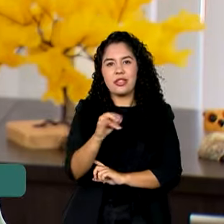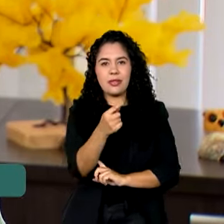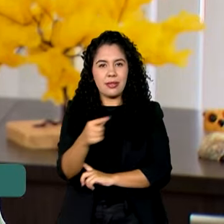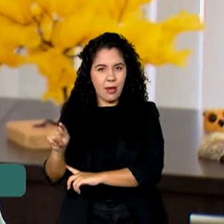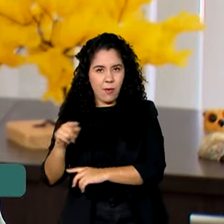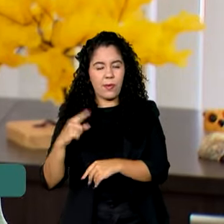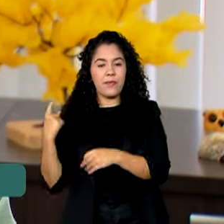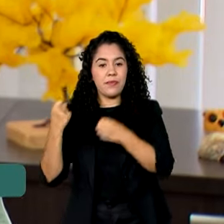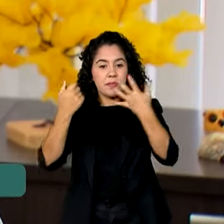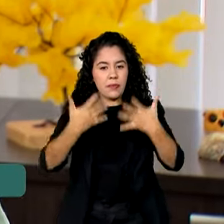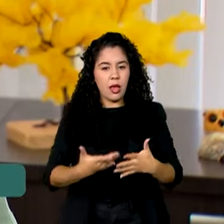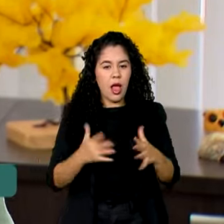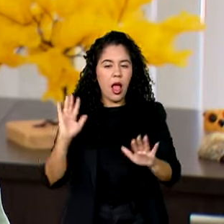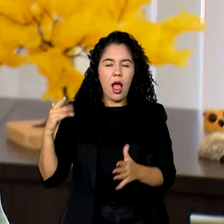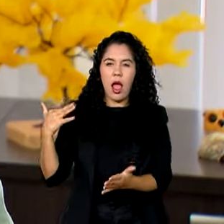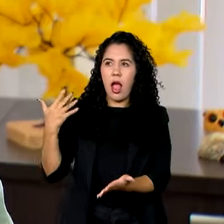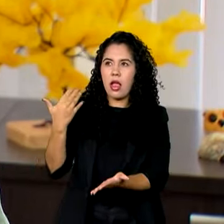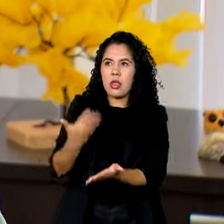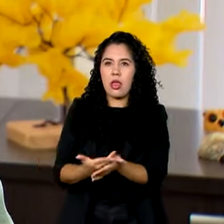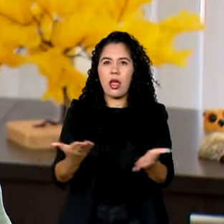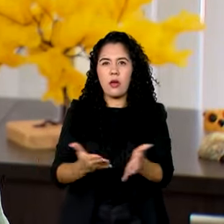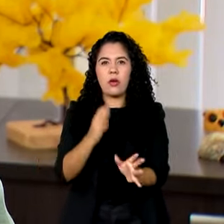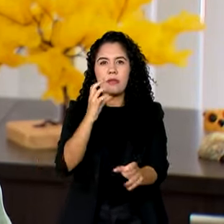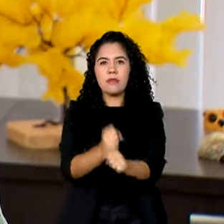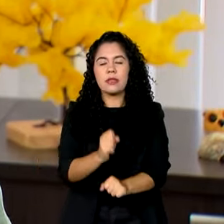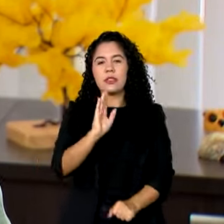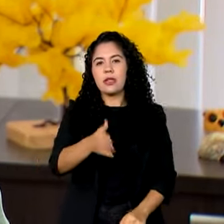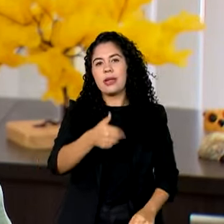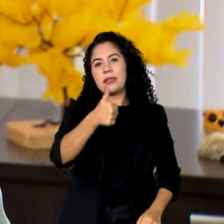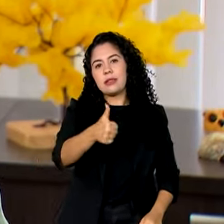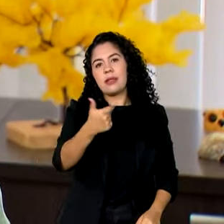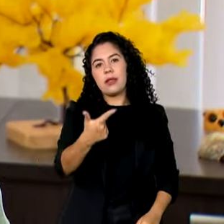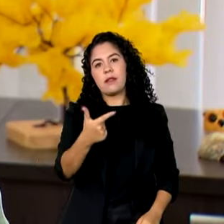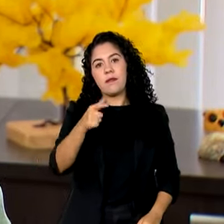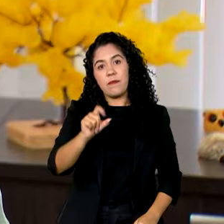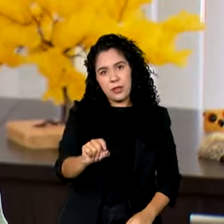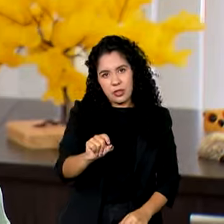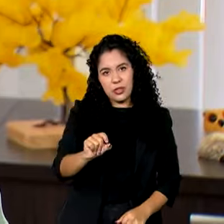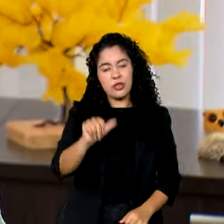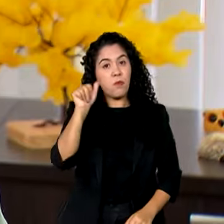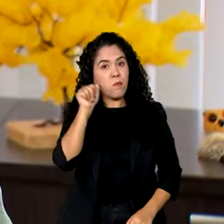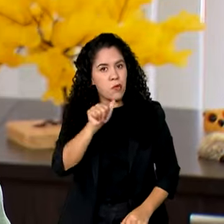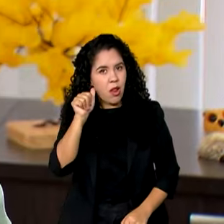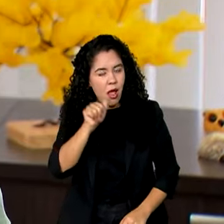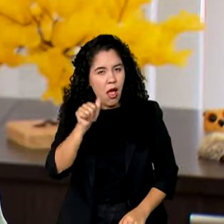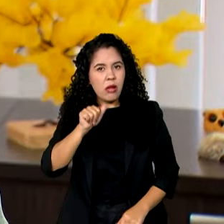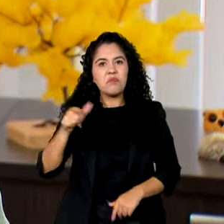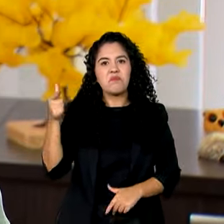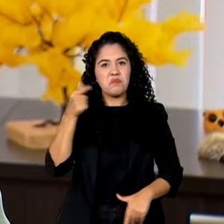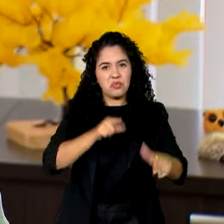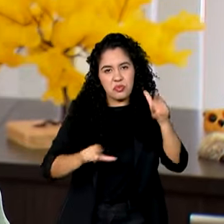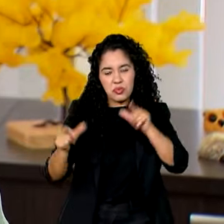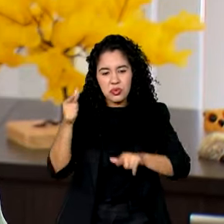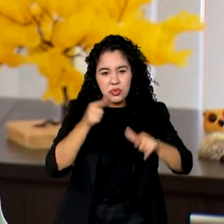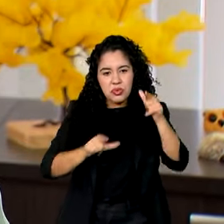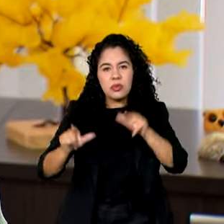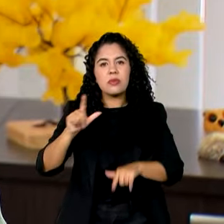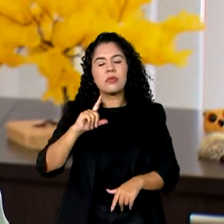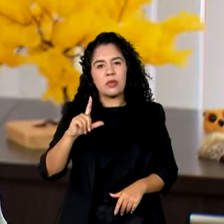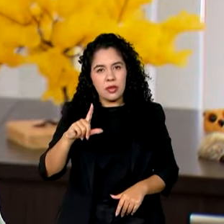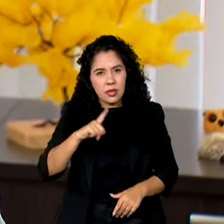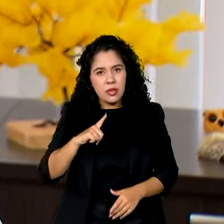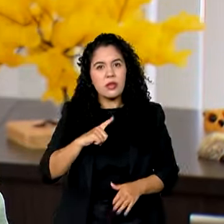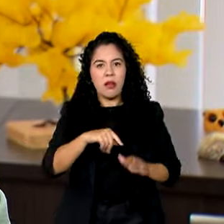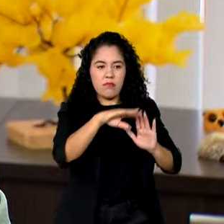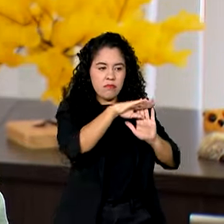teve até o momento 120 mulheres, contando com a edição atual, sendo beneficiadas